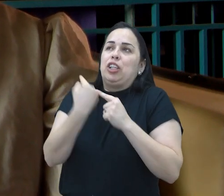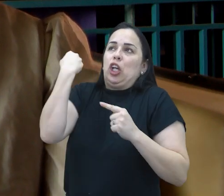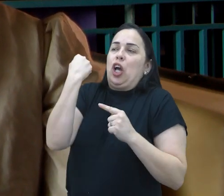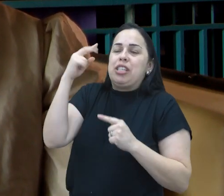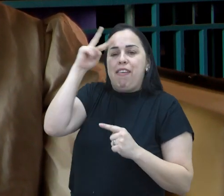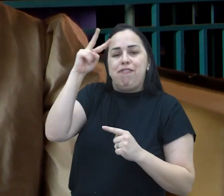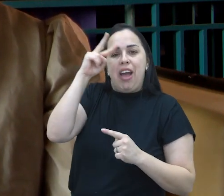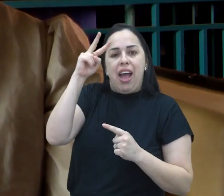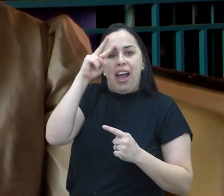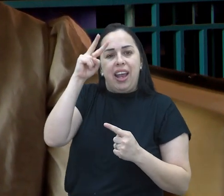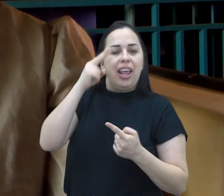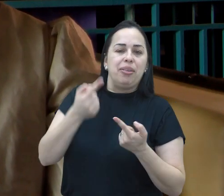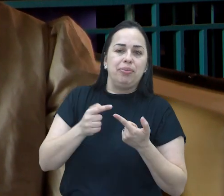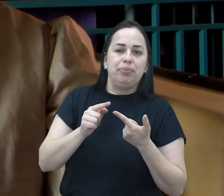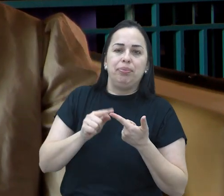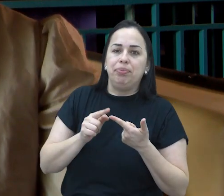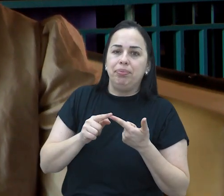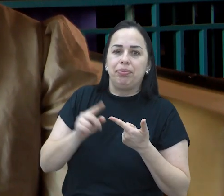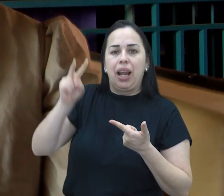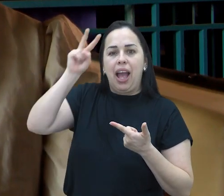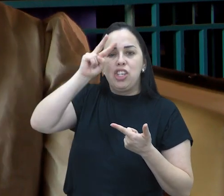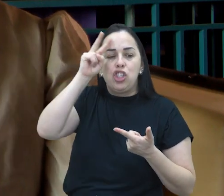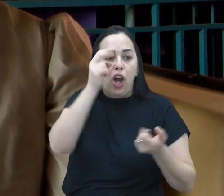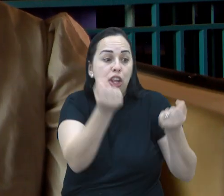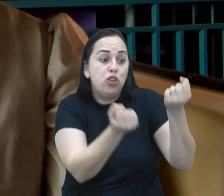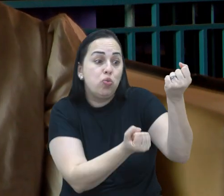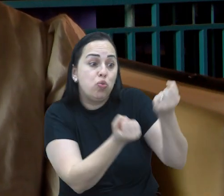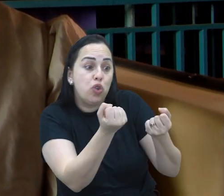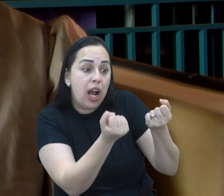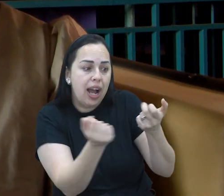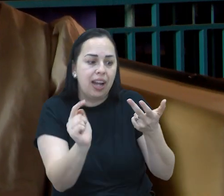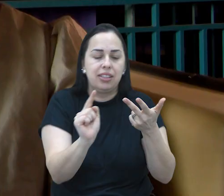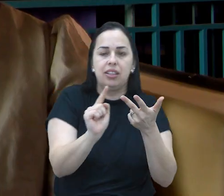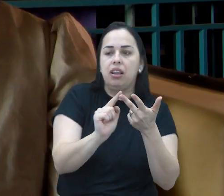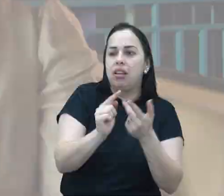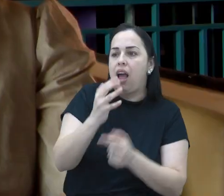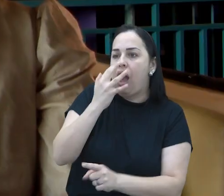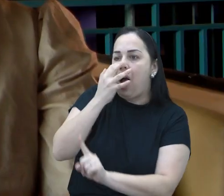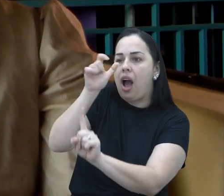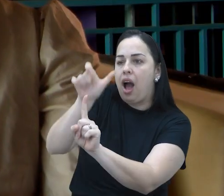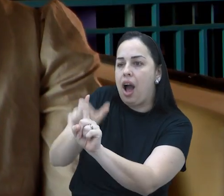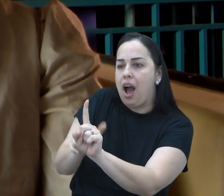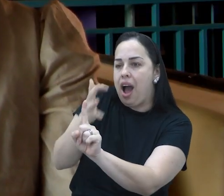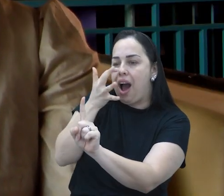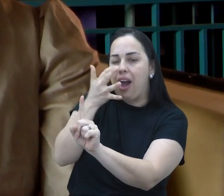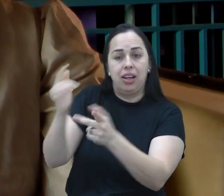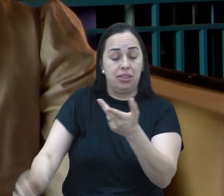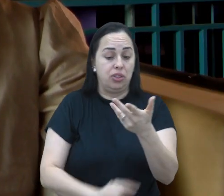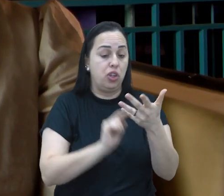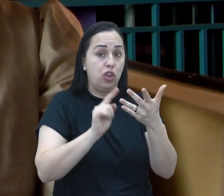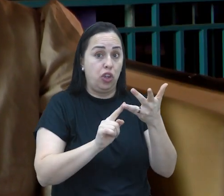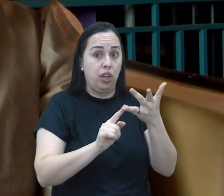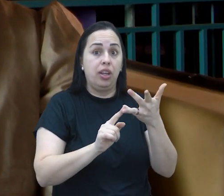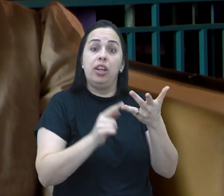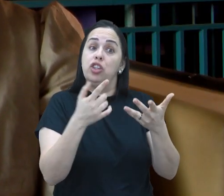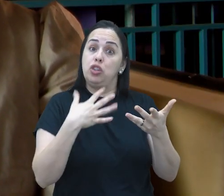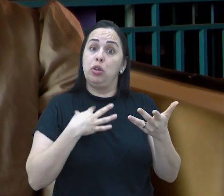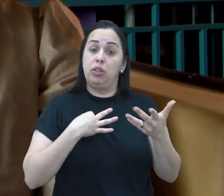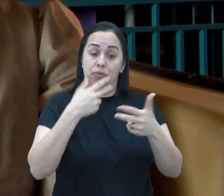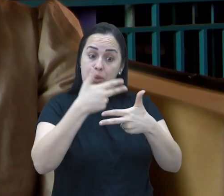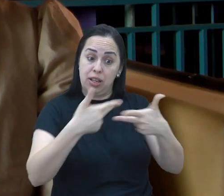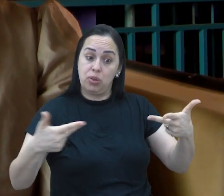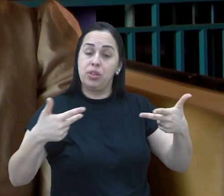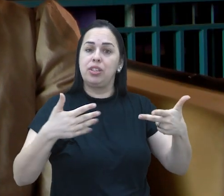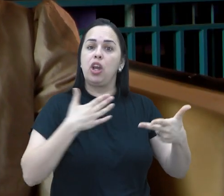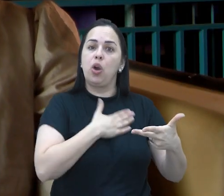apaixonado pela história. Seja a história de um carro, de uma admiração,